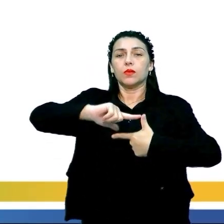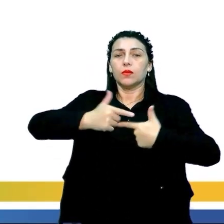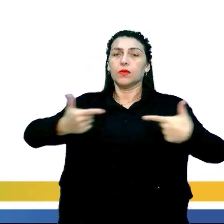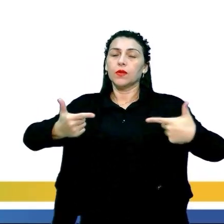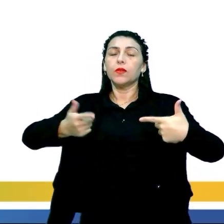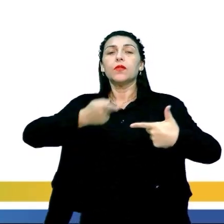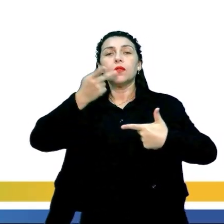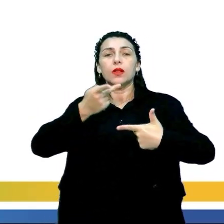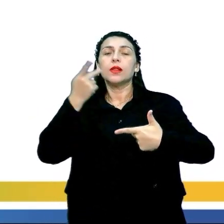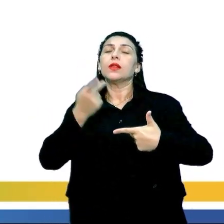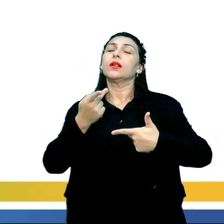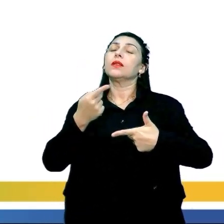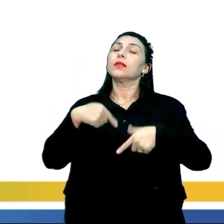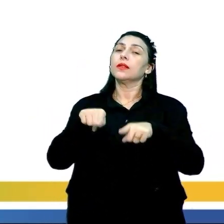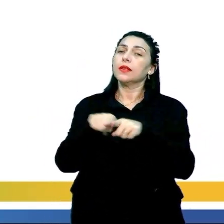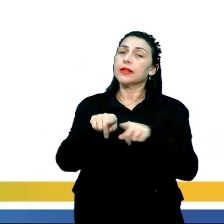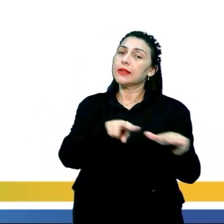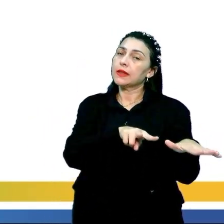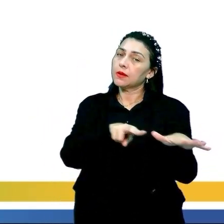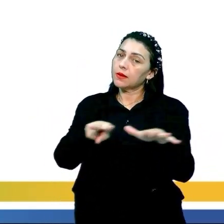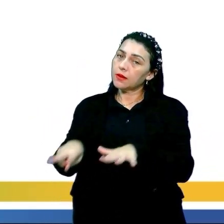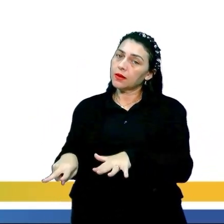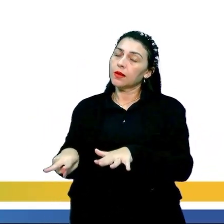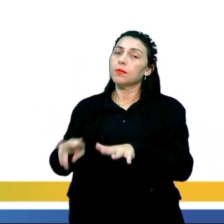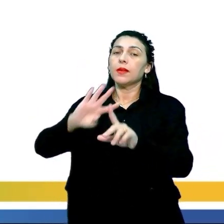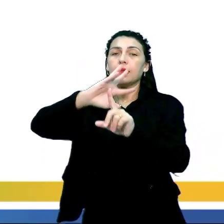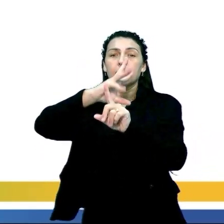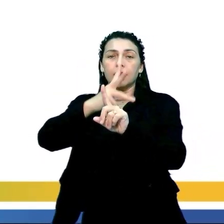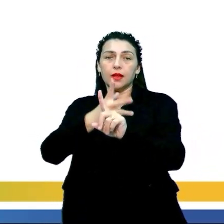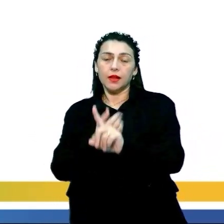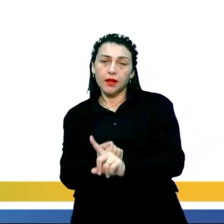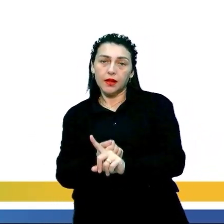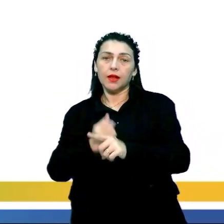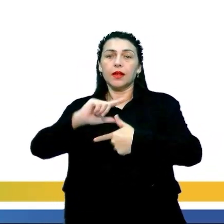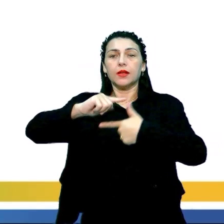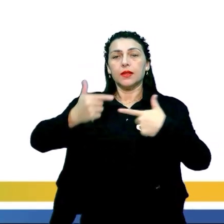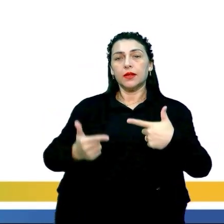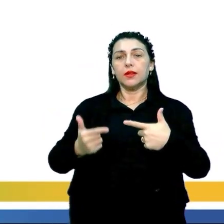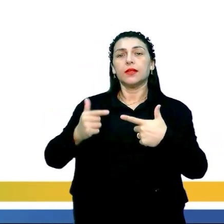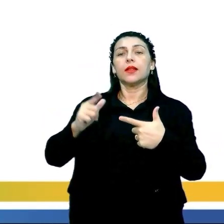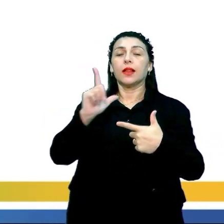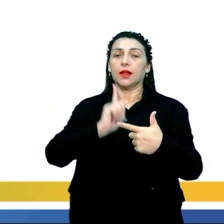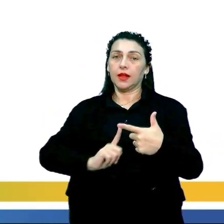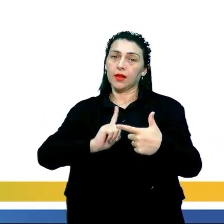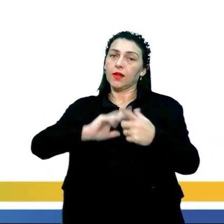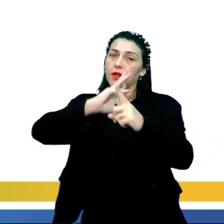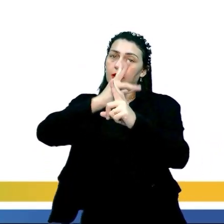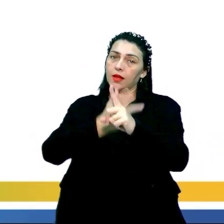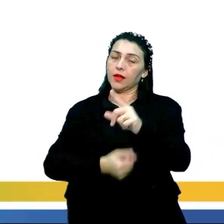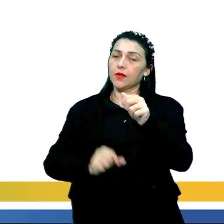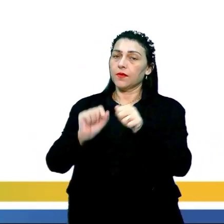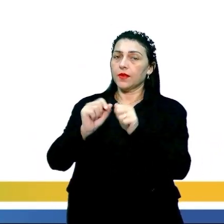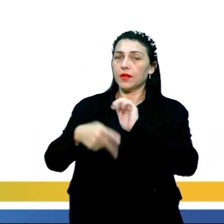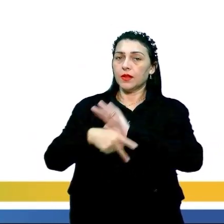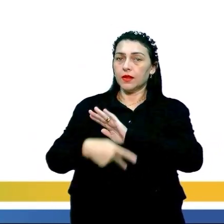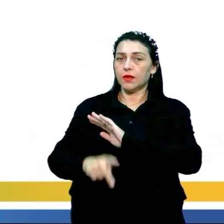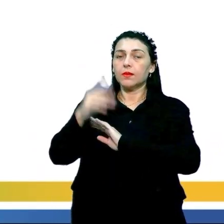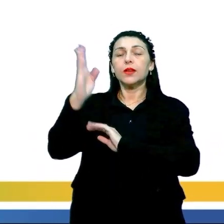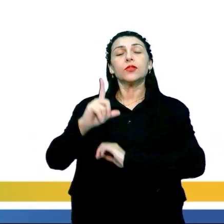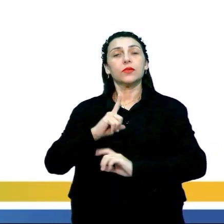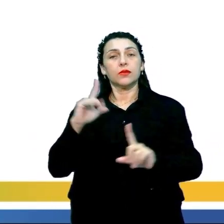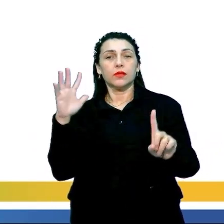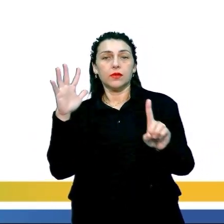ainda sobre a Semana de Arte Moderna, eu disse que a arte, literatura produzida aqui no Brasil tinha sim essa